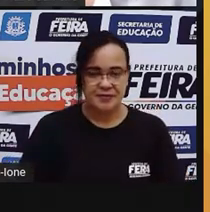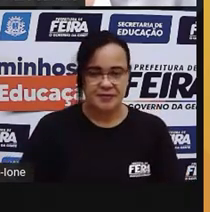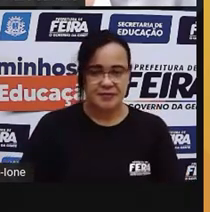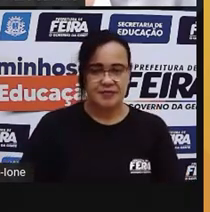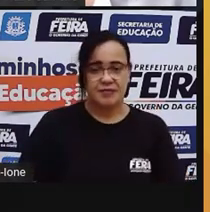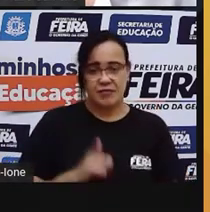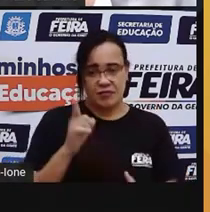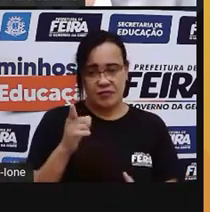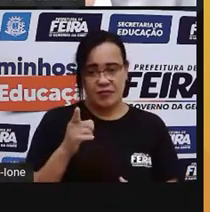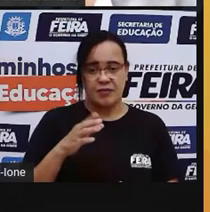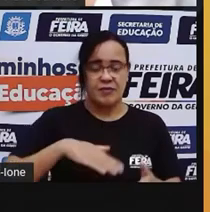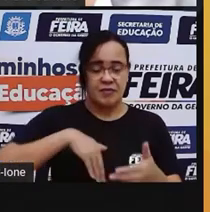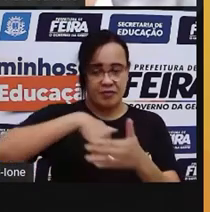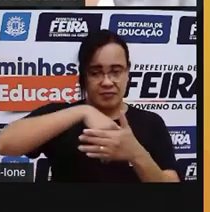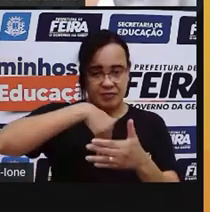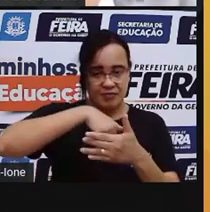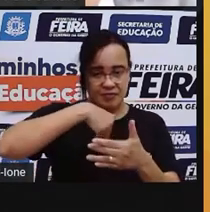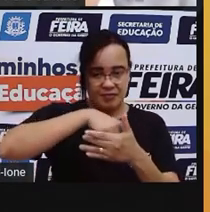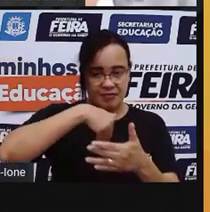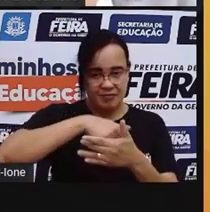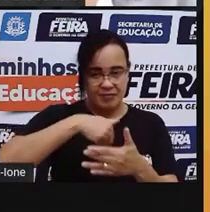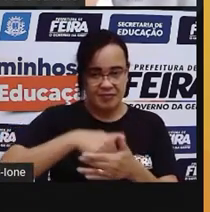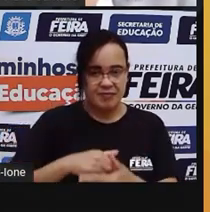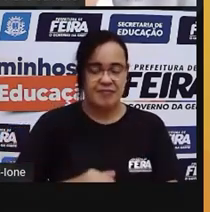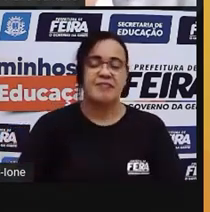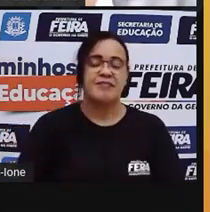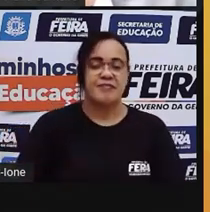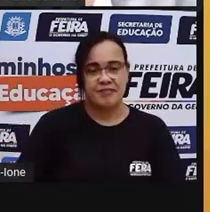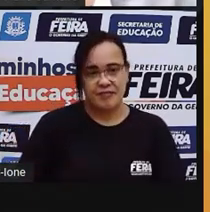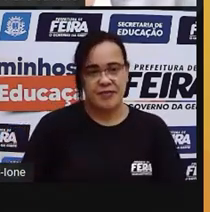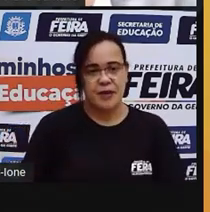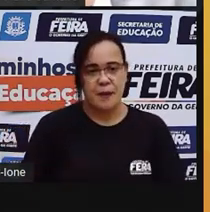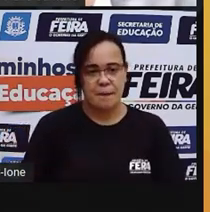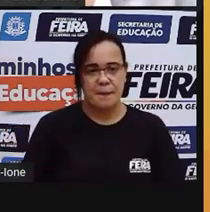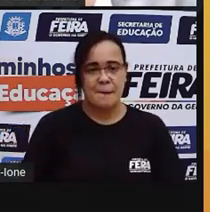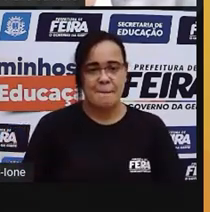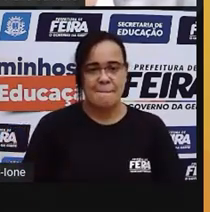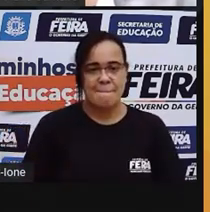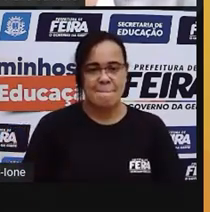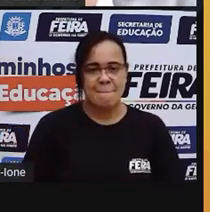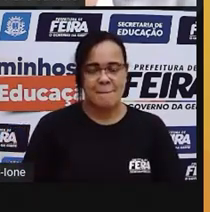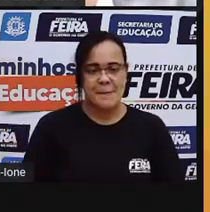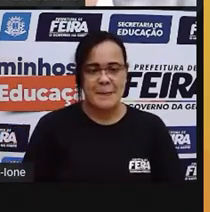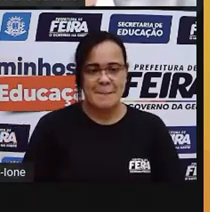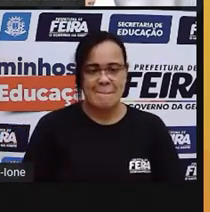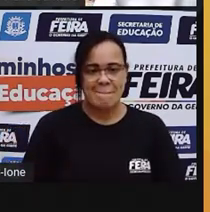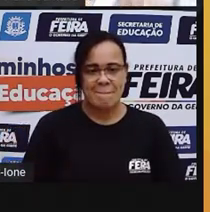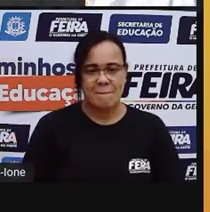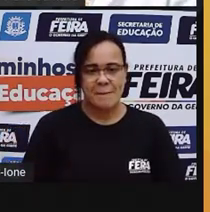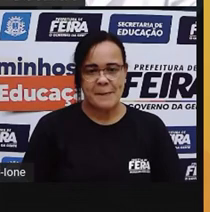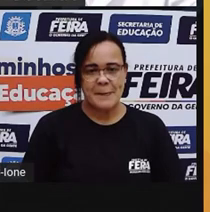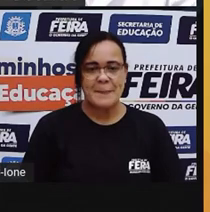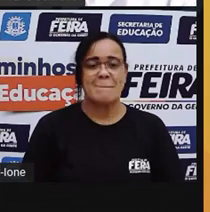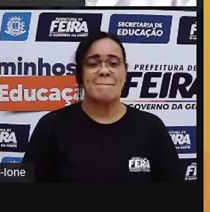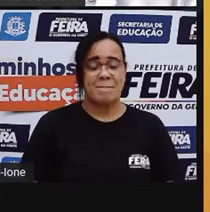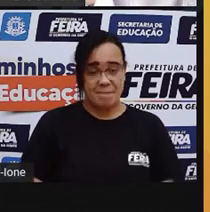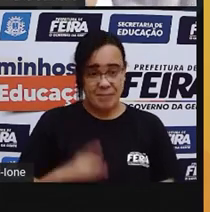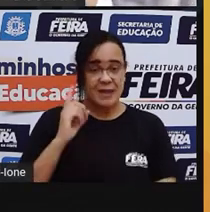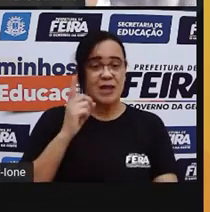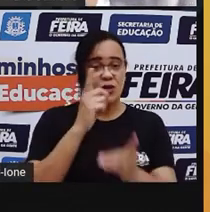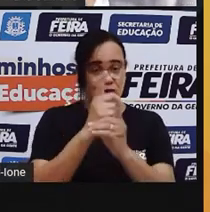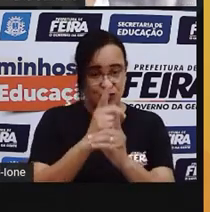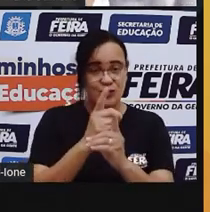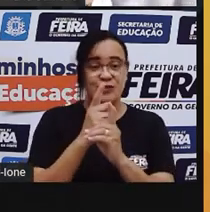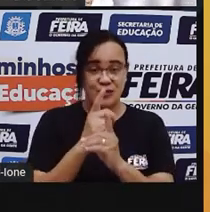De futebol. Olha a bola de handebol. Vamos ver outra. Que a prova falou, lembra? Olha, achei a bola de